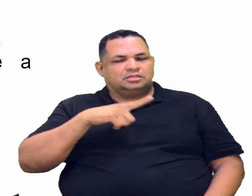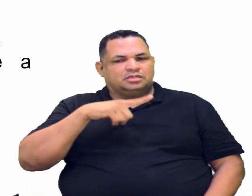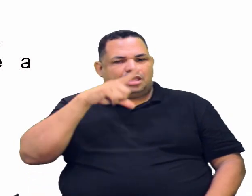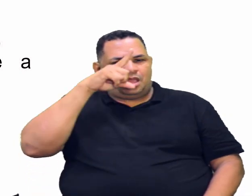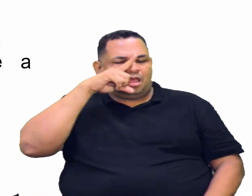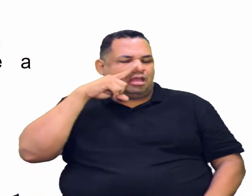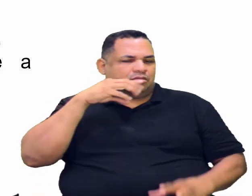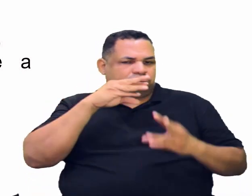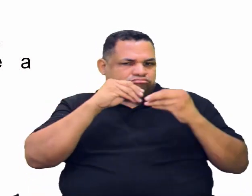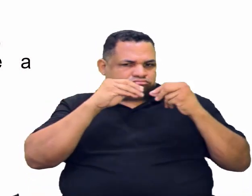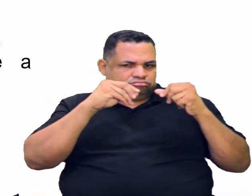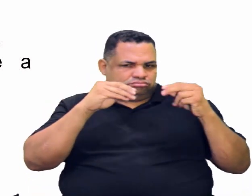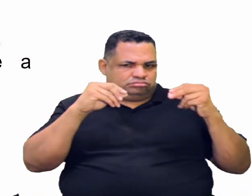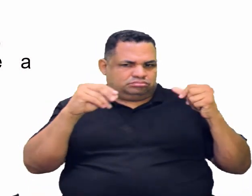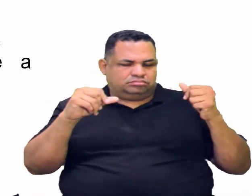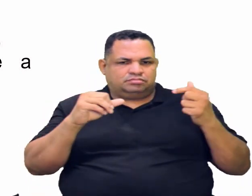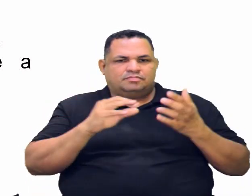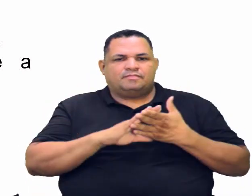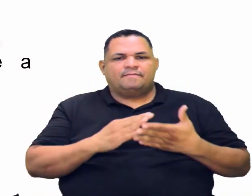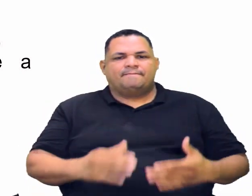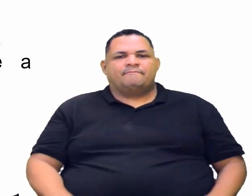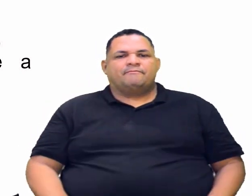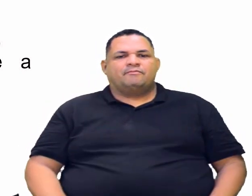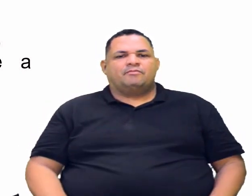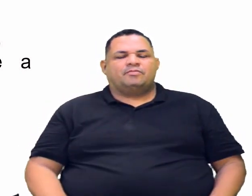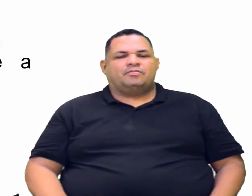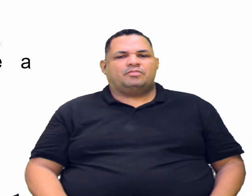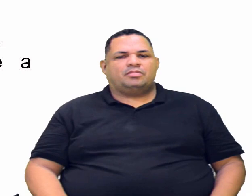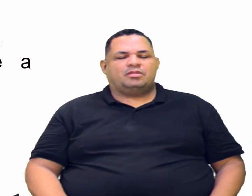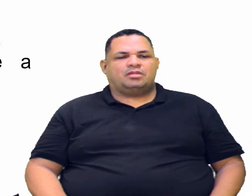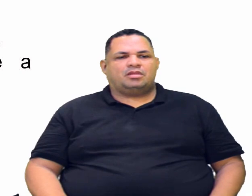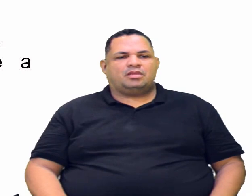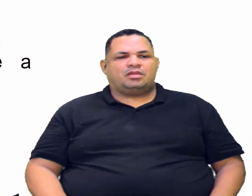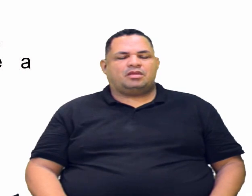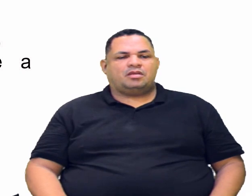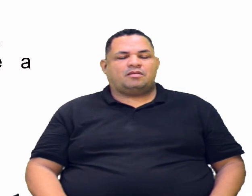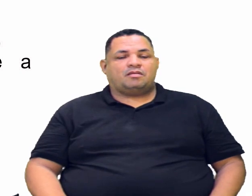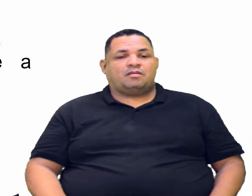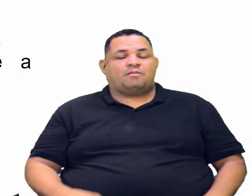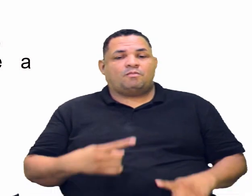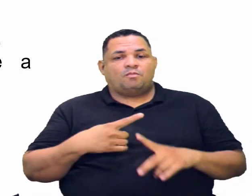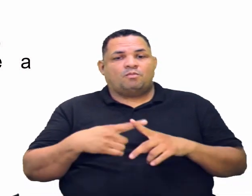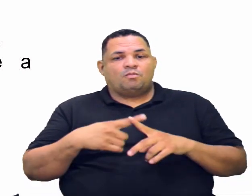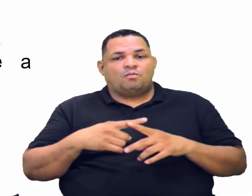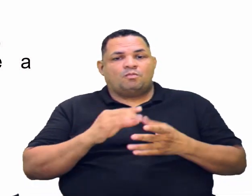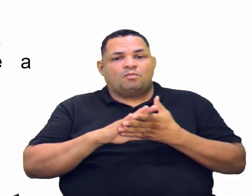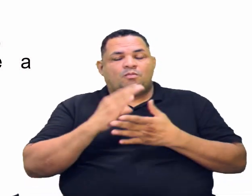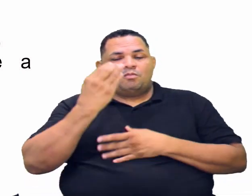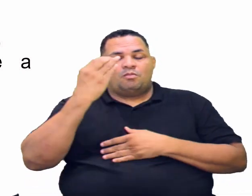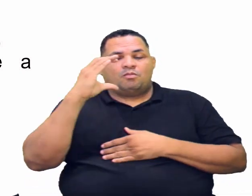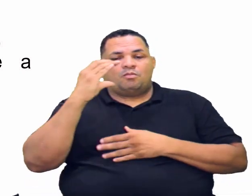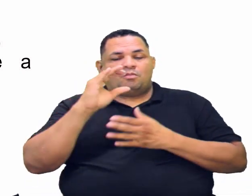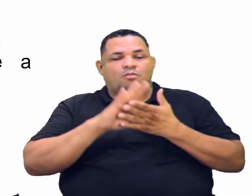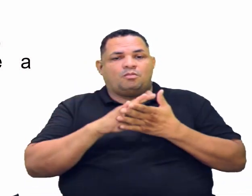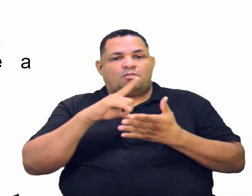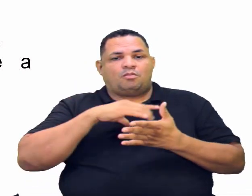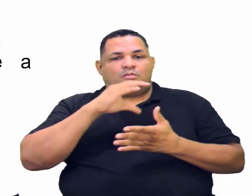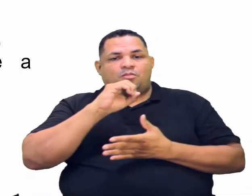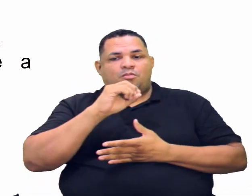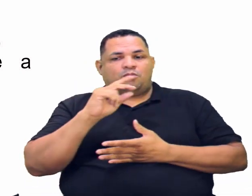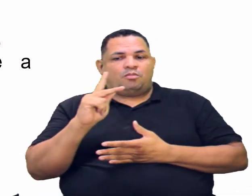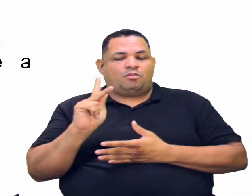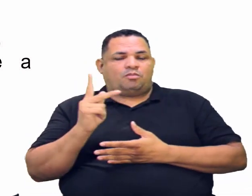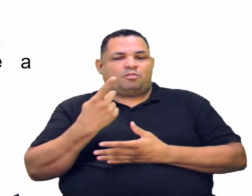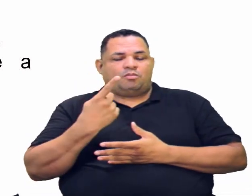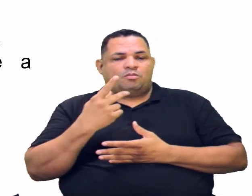álcools terciários é que não sofrem oxidação porque o carbono onde a hidroxilo está ligada,